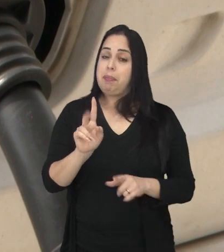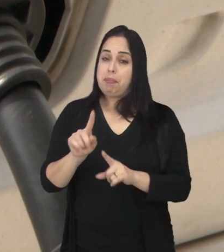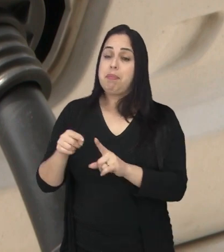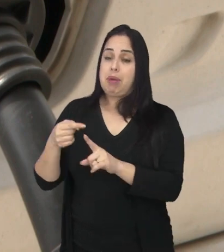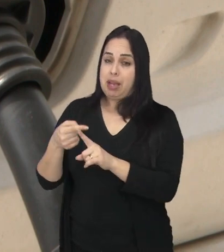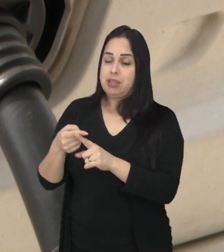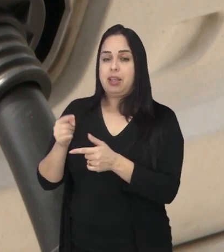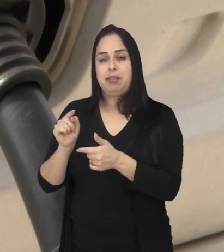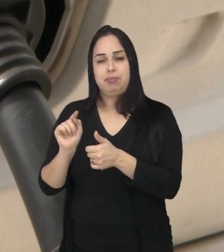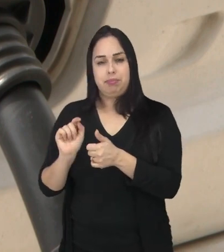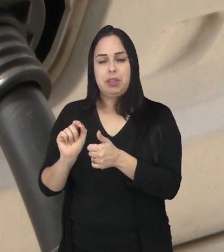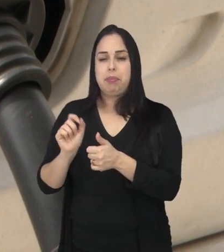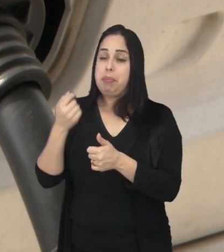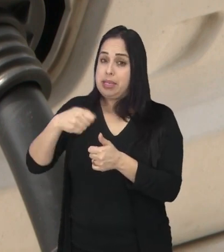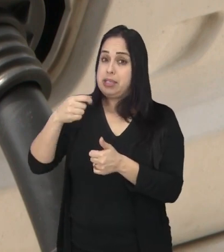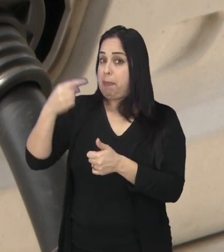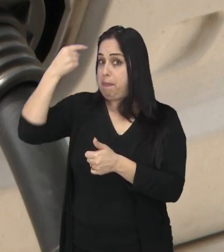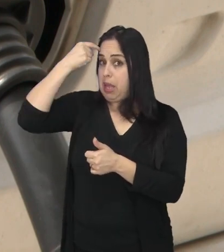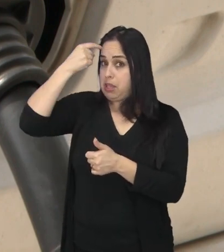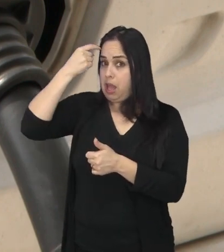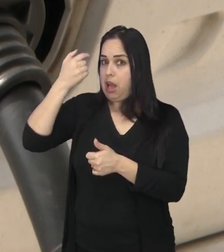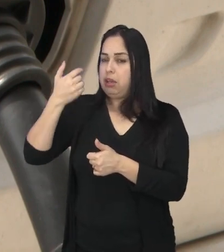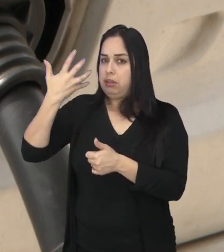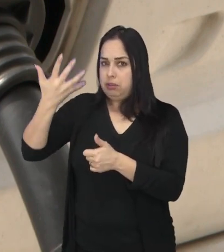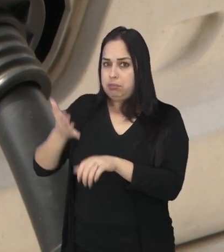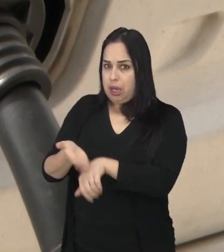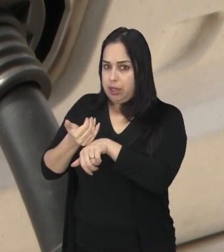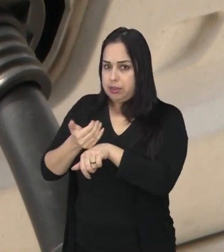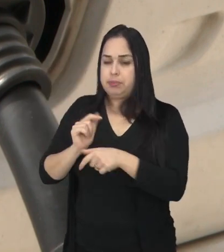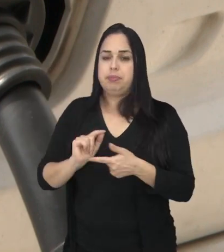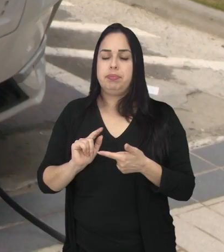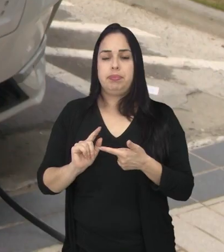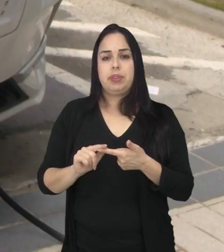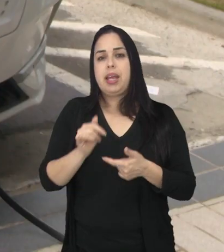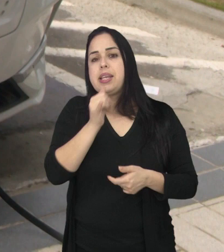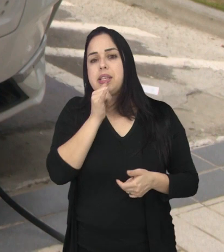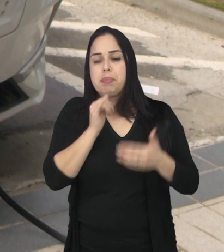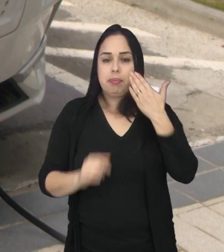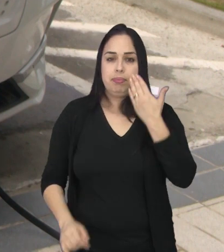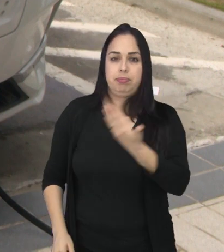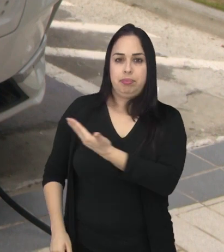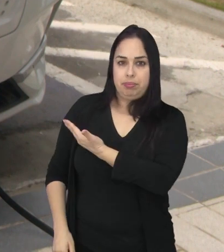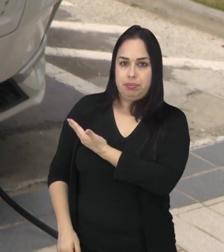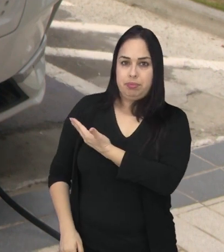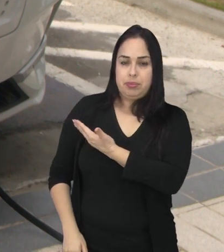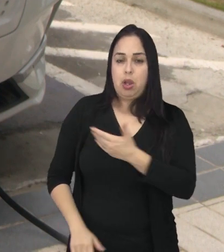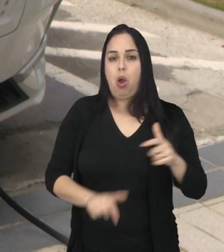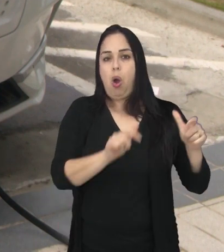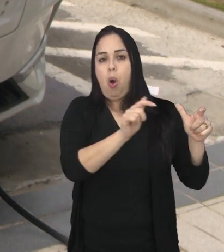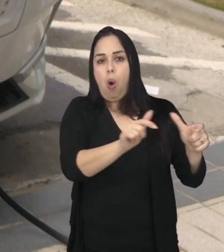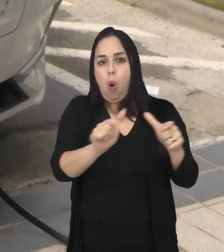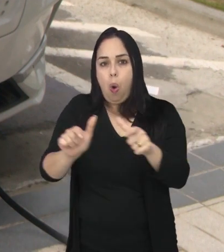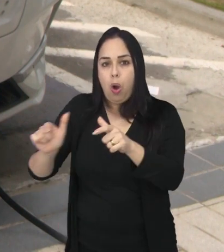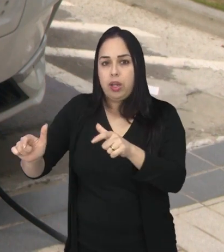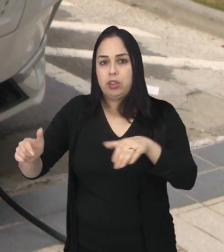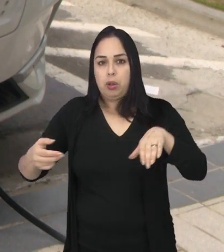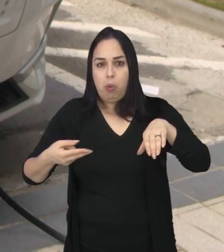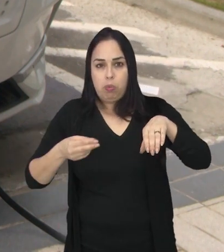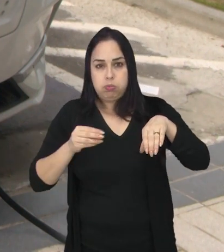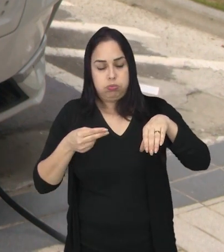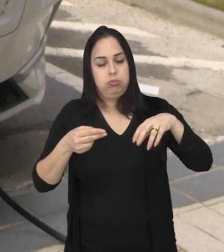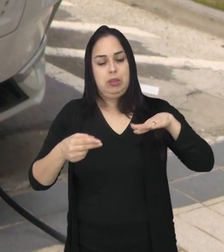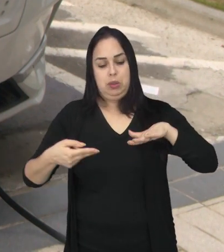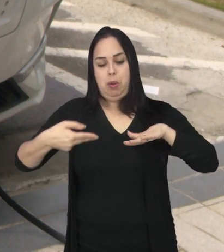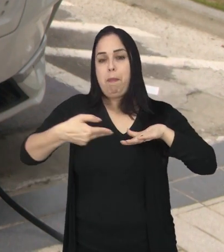custo, existem outras questões que devem ser levadas em conta na hora da compra. Um deles é a disponibilidade de locais para